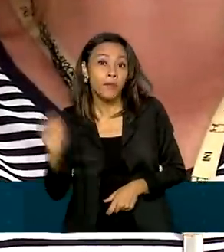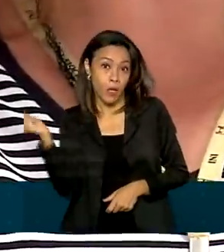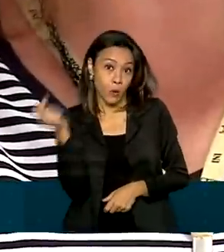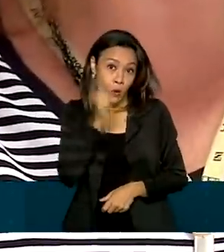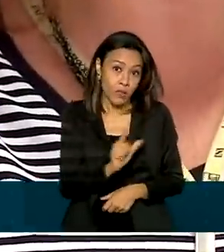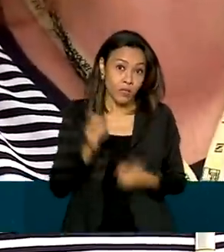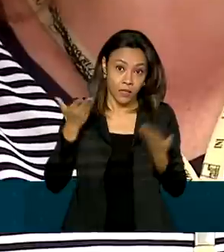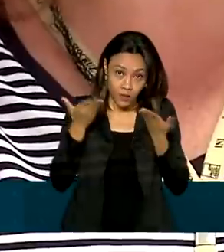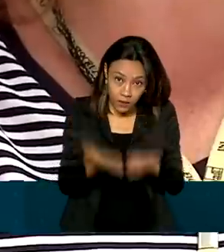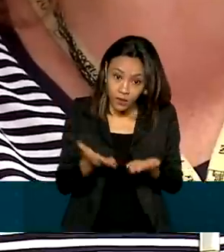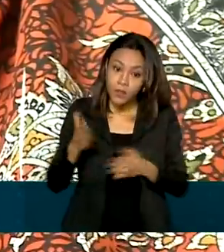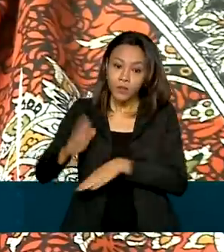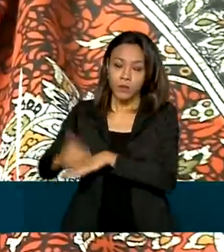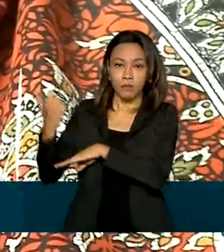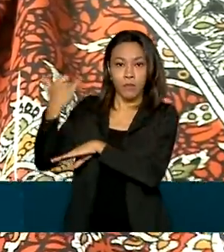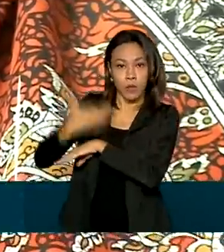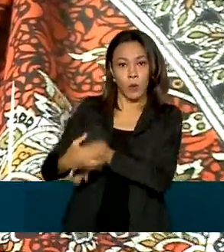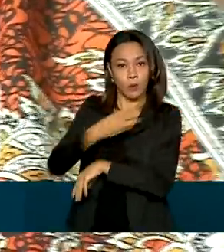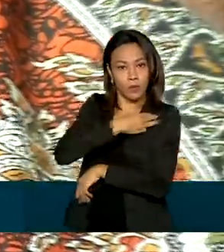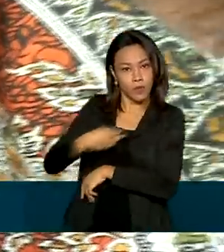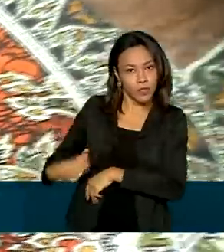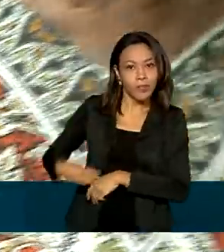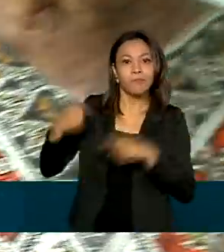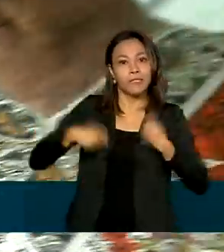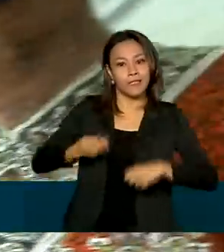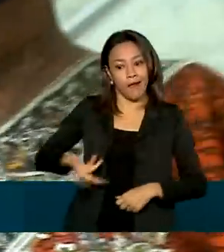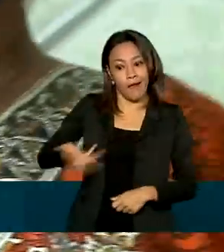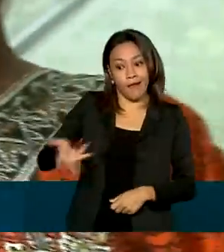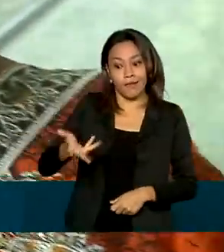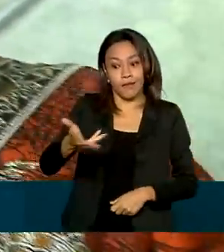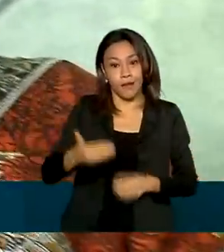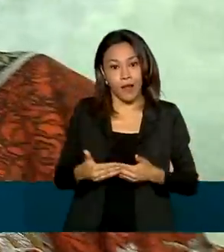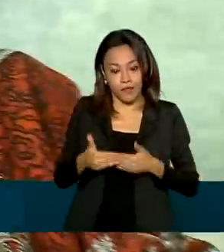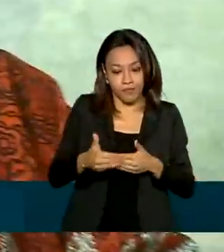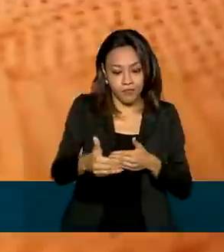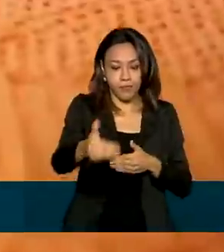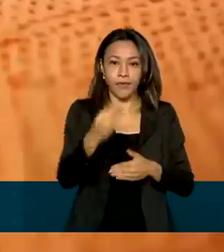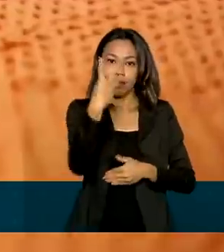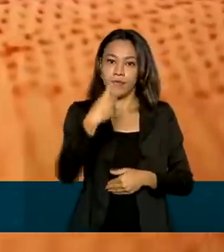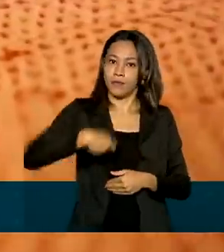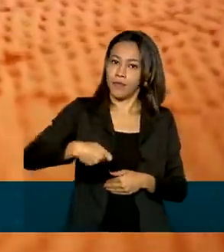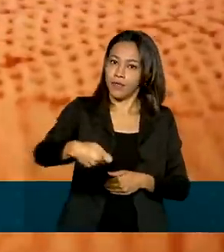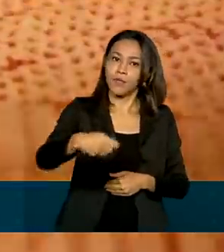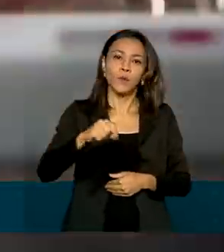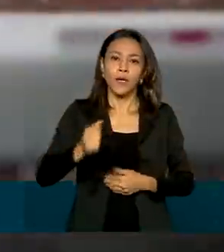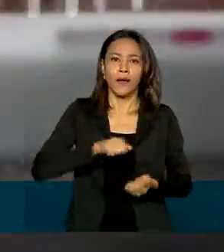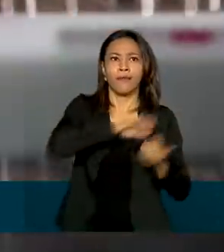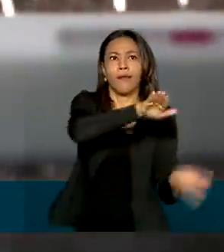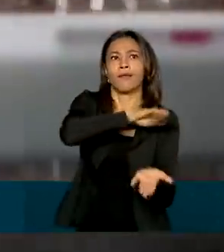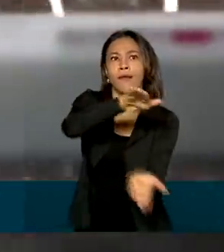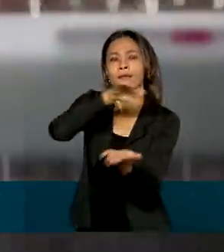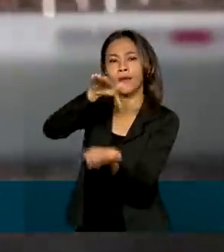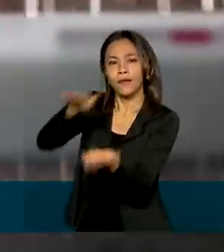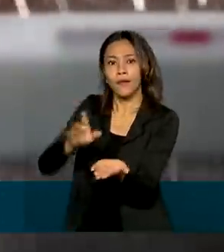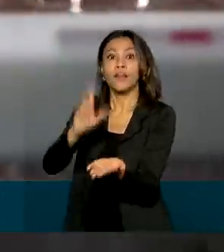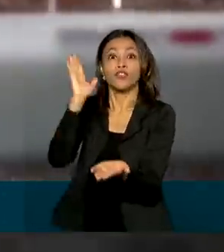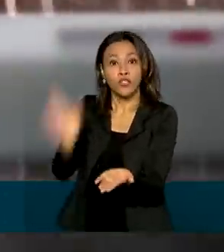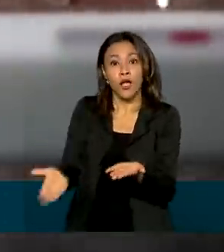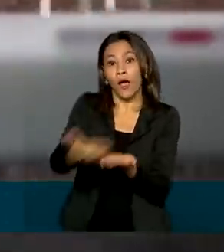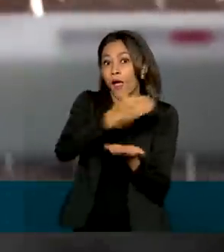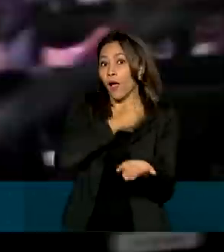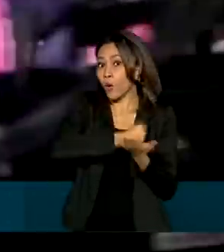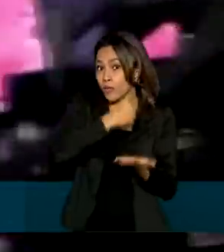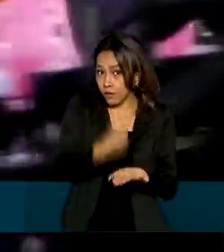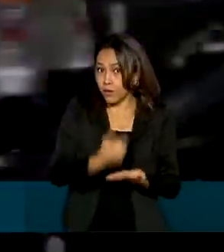patamar, segundo Marcelo Queiroga, é preciso acelerar nos próximos três meses a entrega das doses contratadas pelo